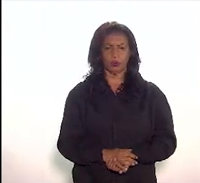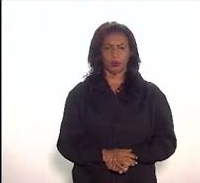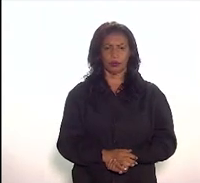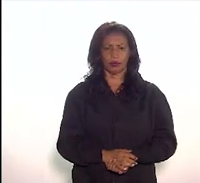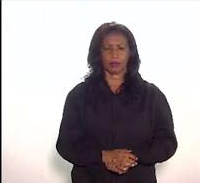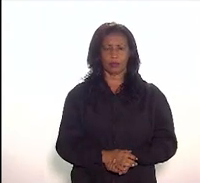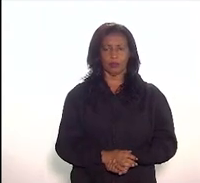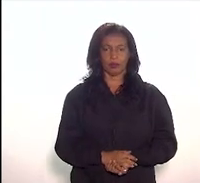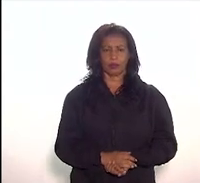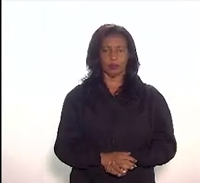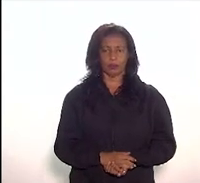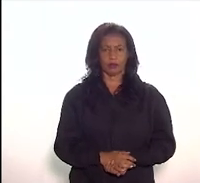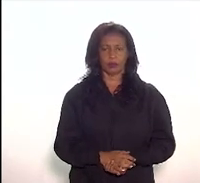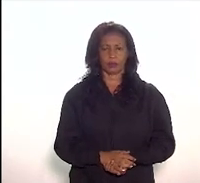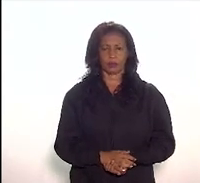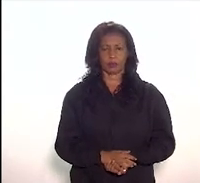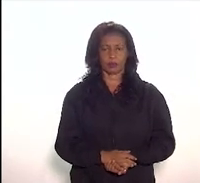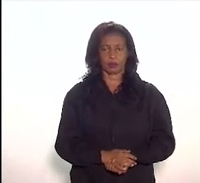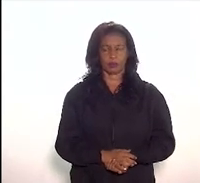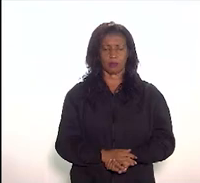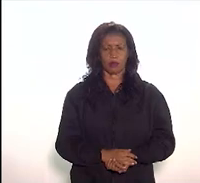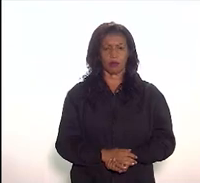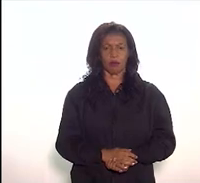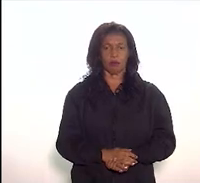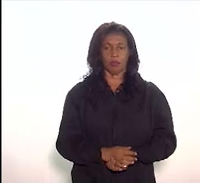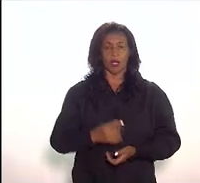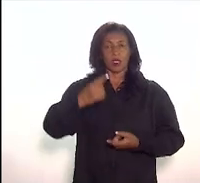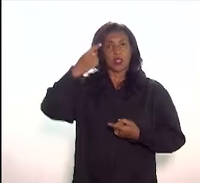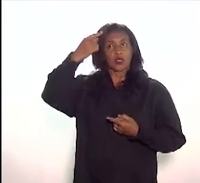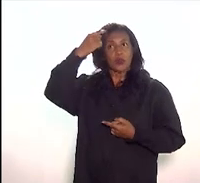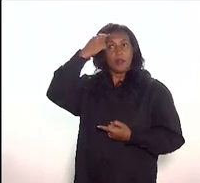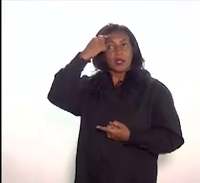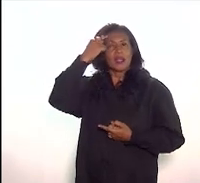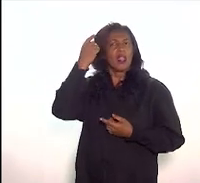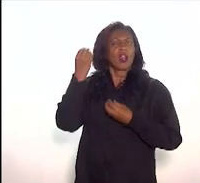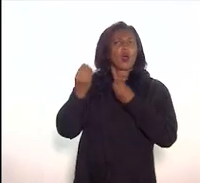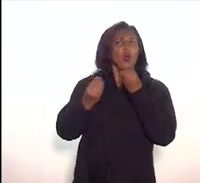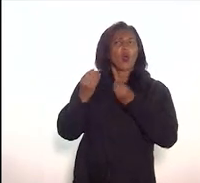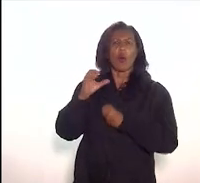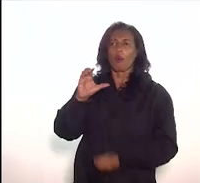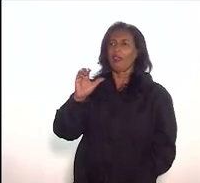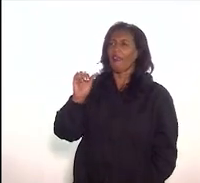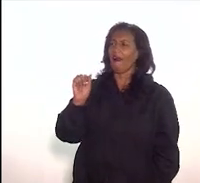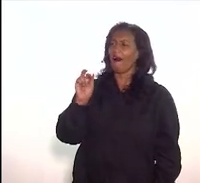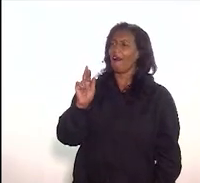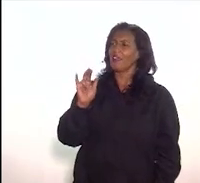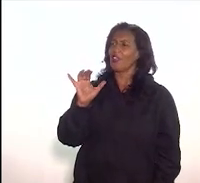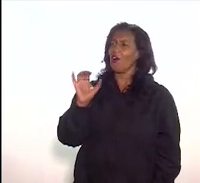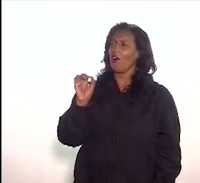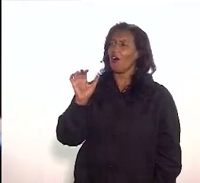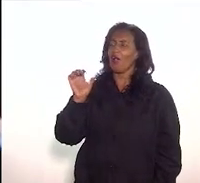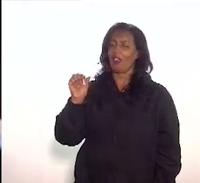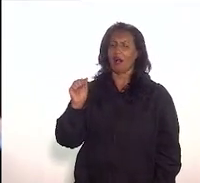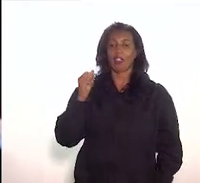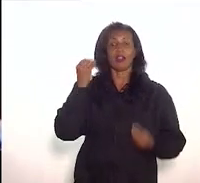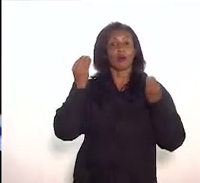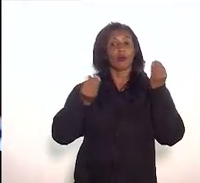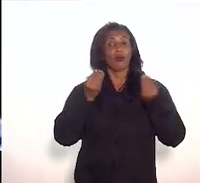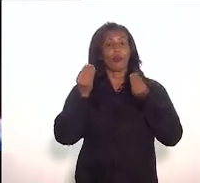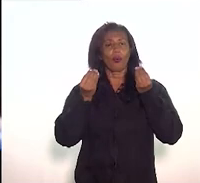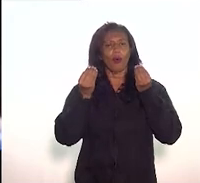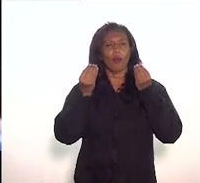No modo de se falar... Perdão, desculpe. No modo de se pensar o ser carioca e como esse espaço ele testemunha as diversas formas